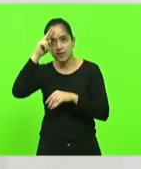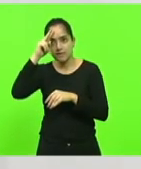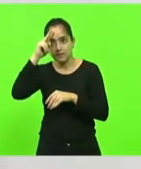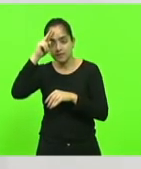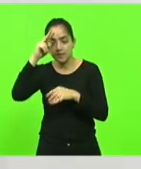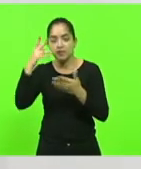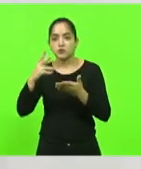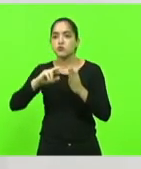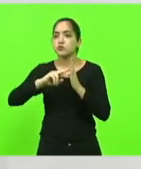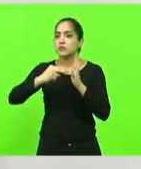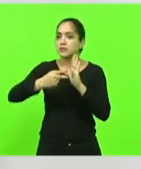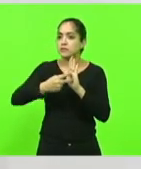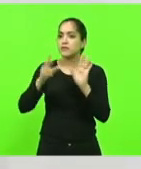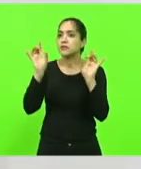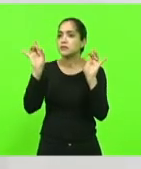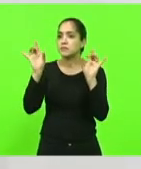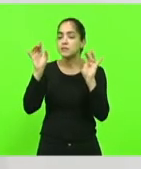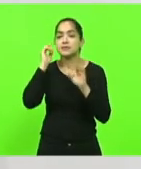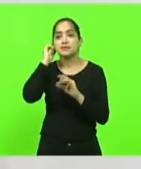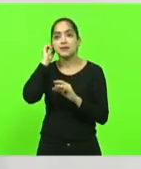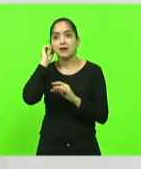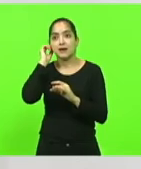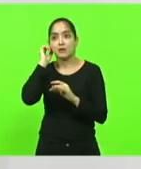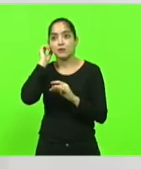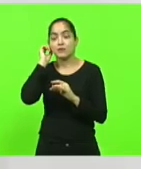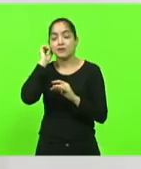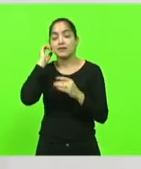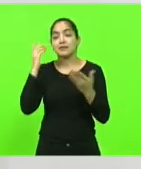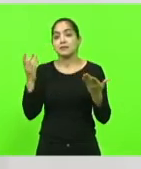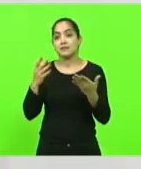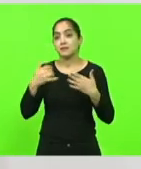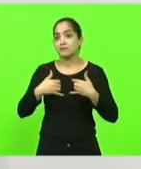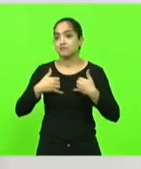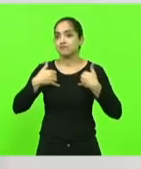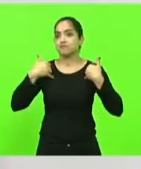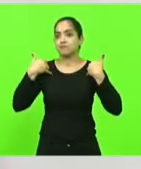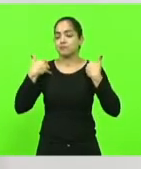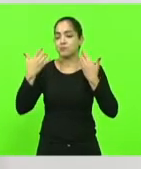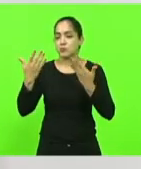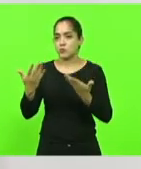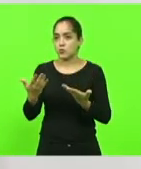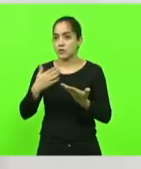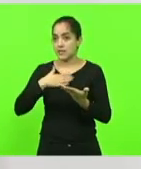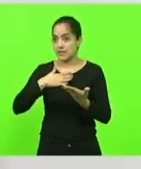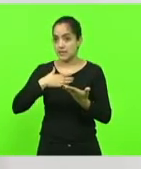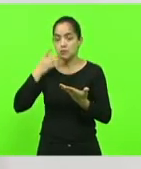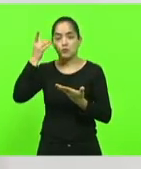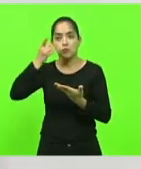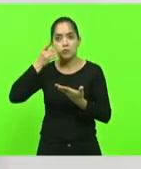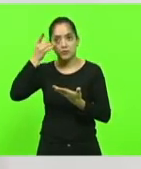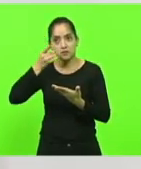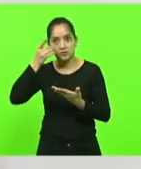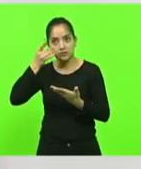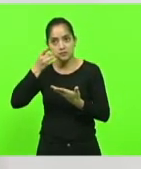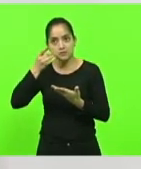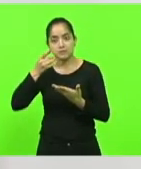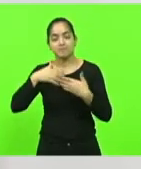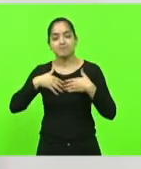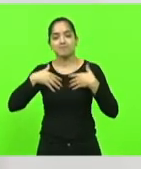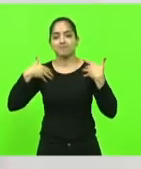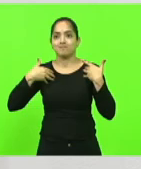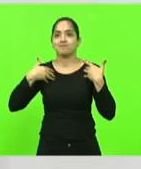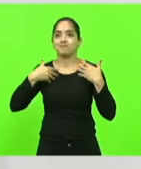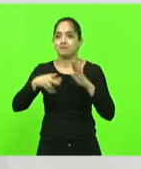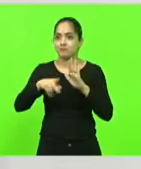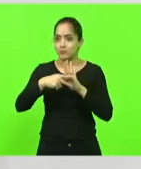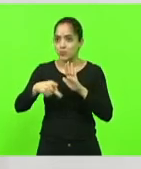significado especial para nós, que temos orgulho desse chão que nos viu crescer. E eu, como deputado, que me orgulho de ser de laguna, estarei aqui sempre